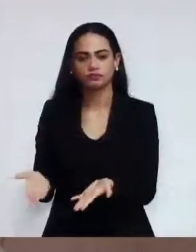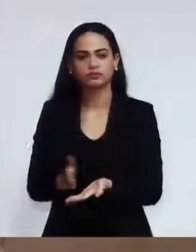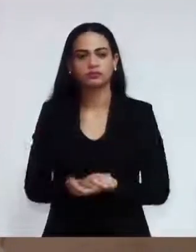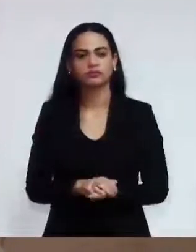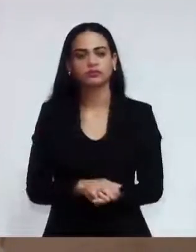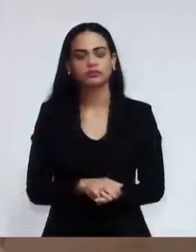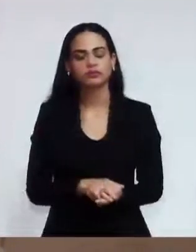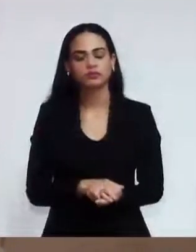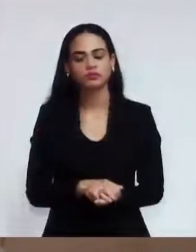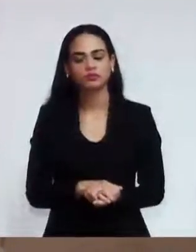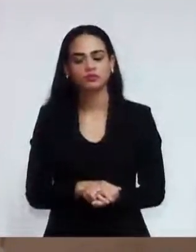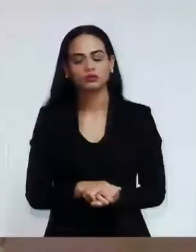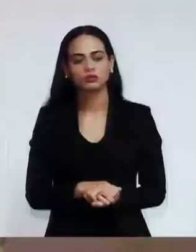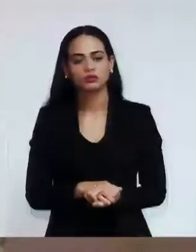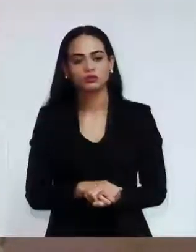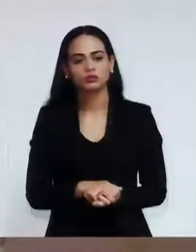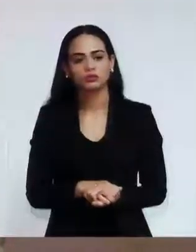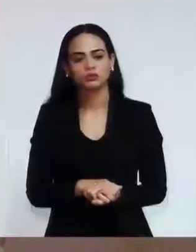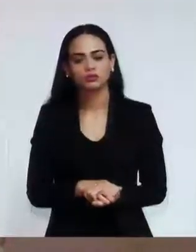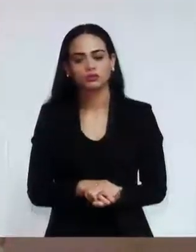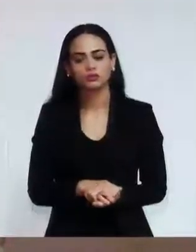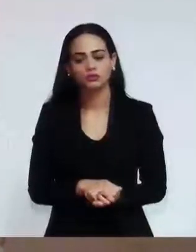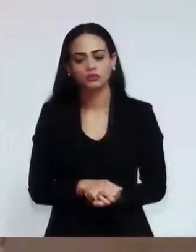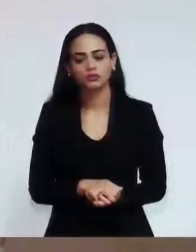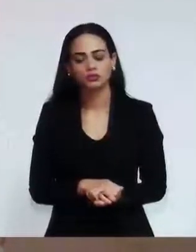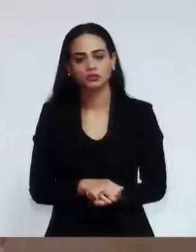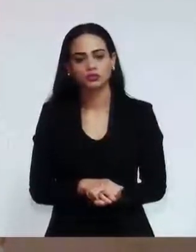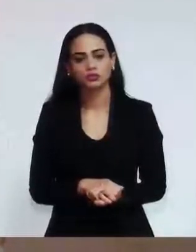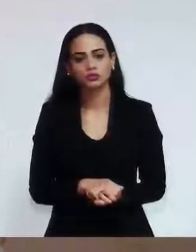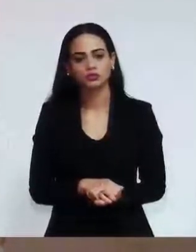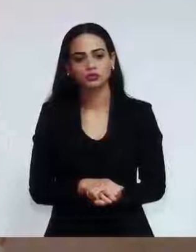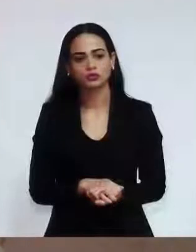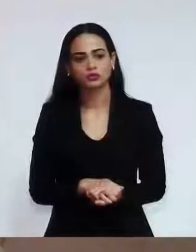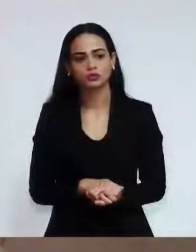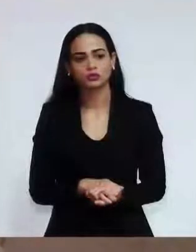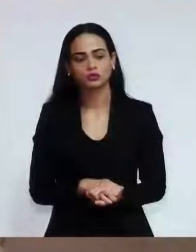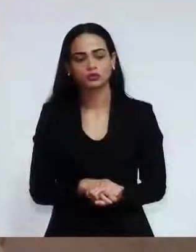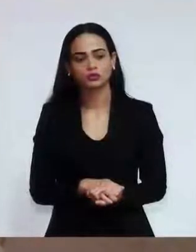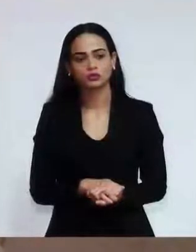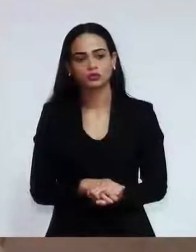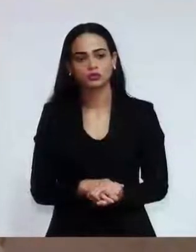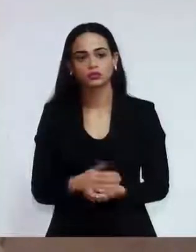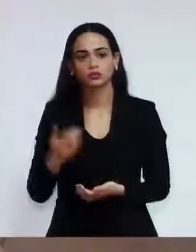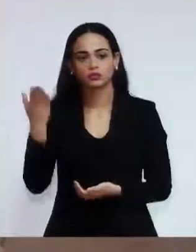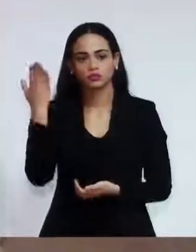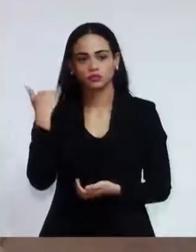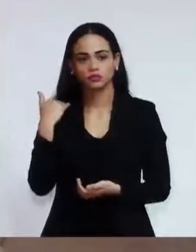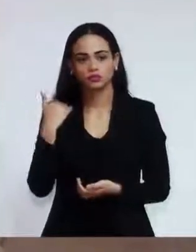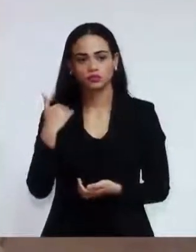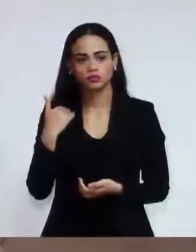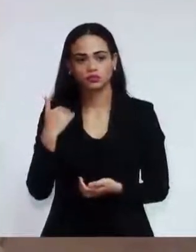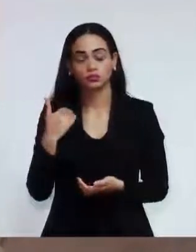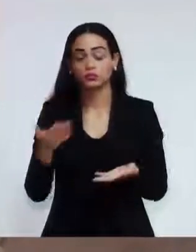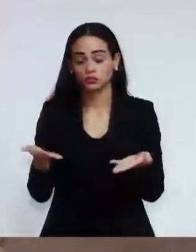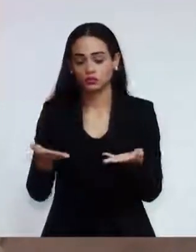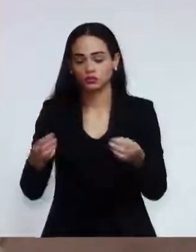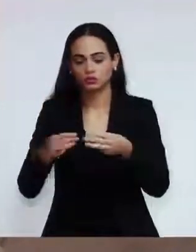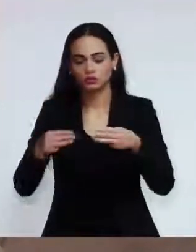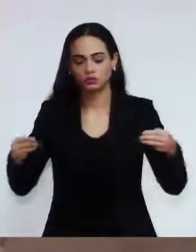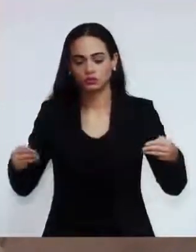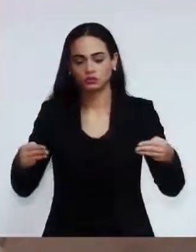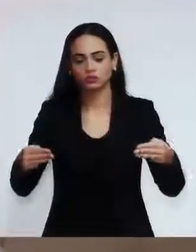Também, mais uma vez, como eu, na minha moção, que foi votada e aprovada no dia de hoje, também solicitando